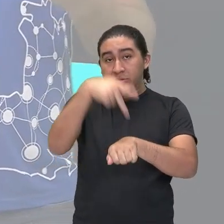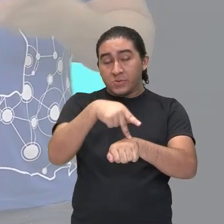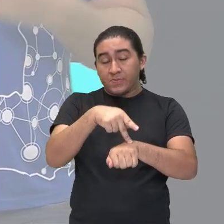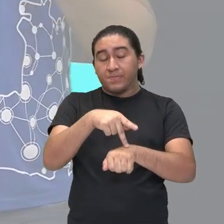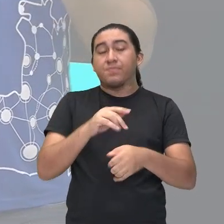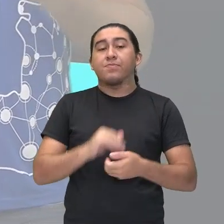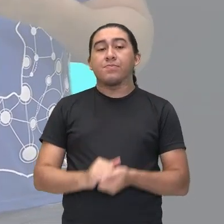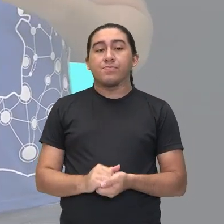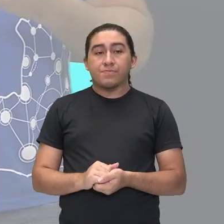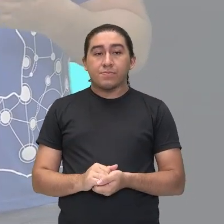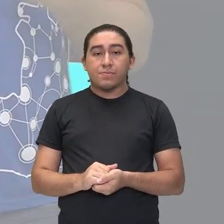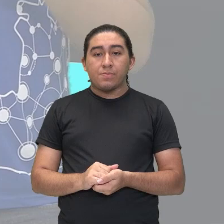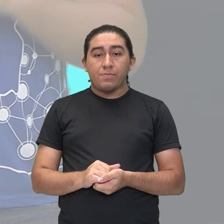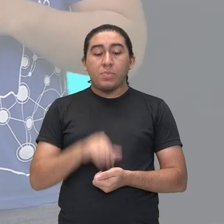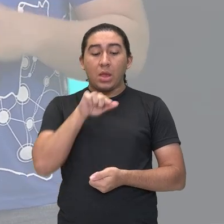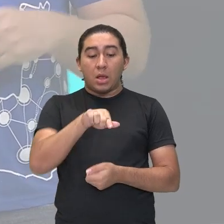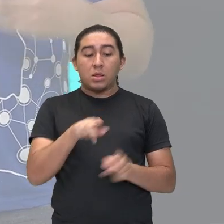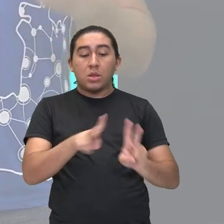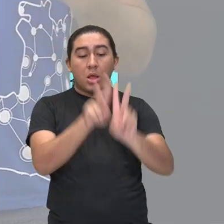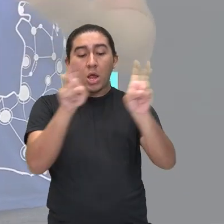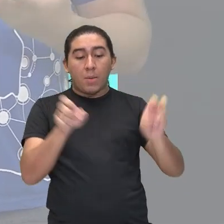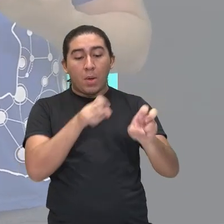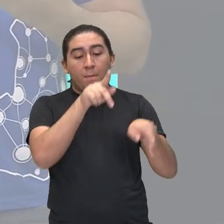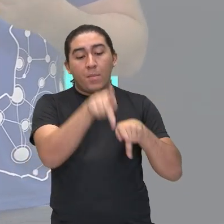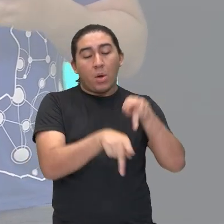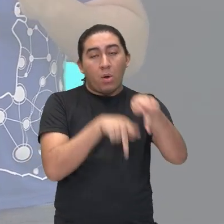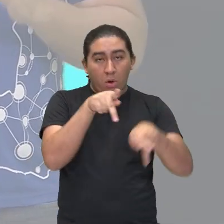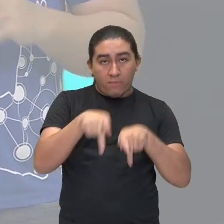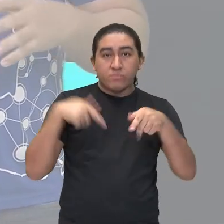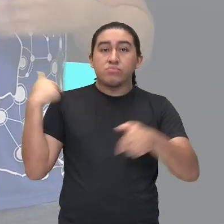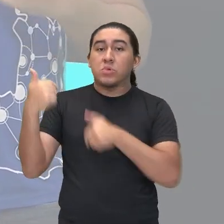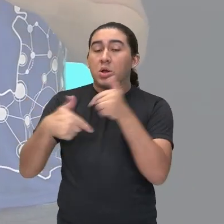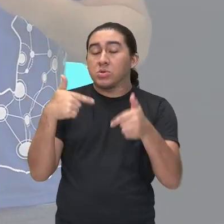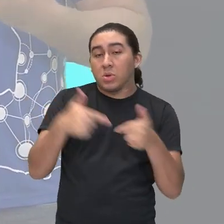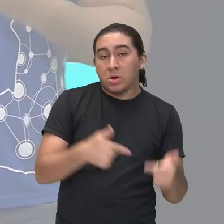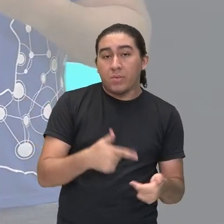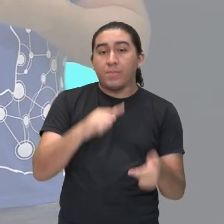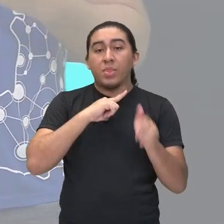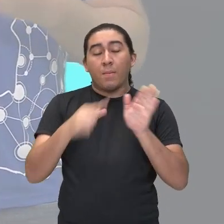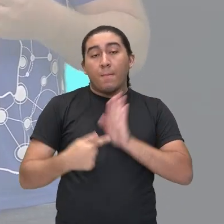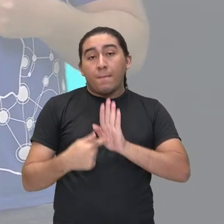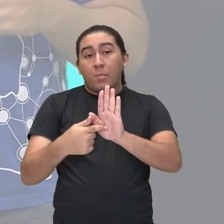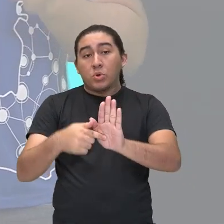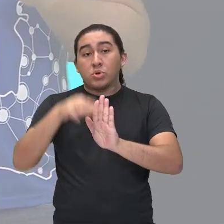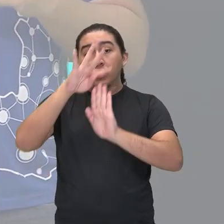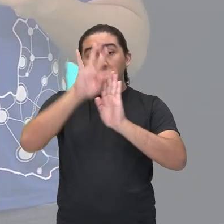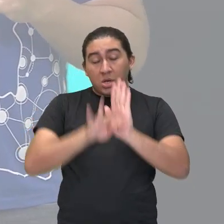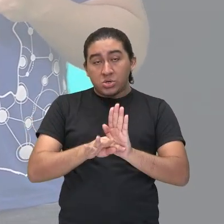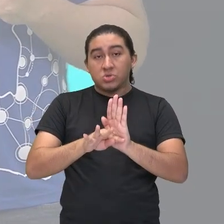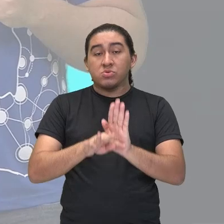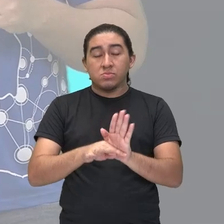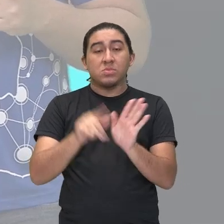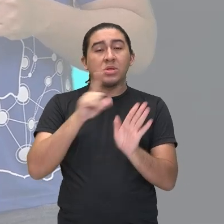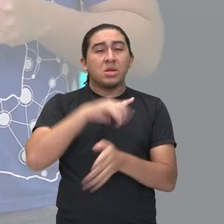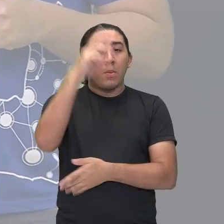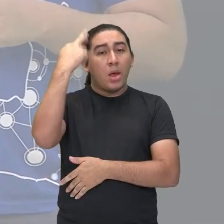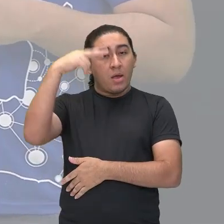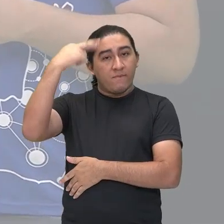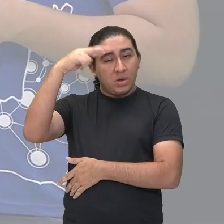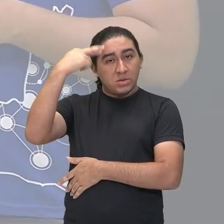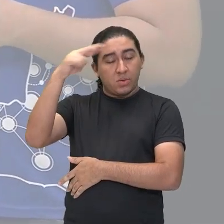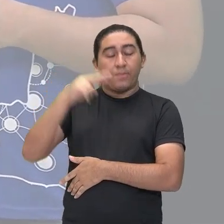sobre esses povos, ok, povos tradicionais, eu trago um texto que vai trazer uma reflexão